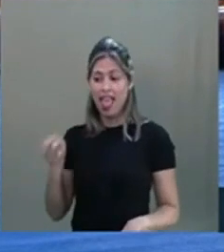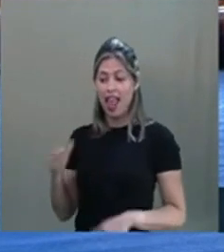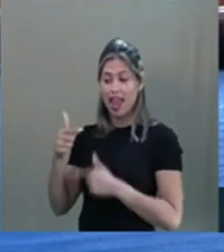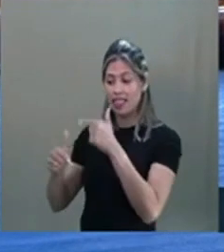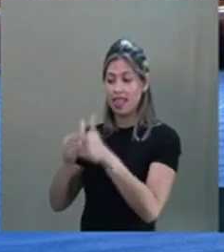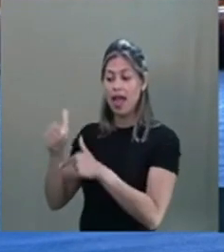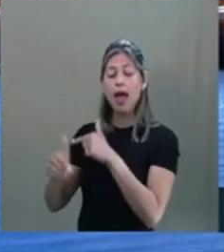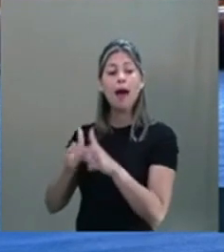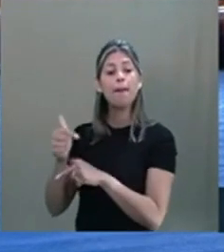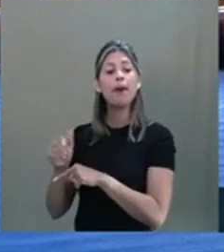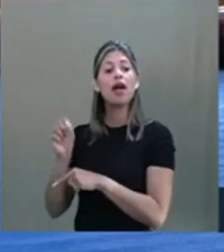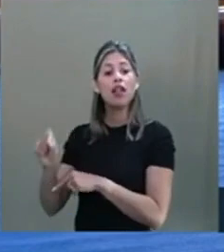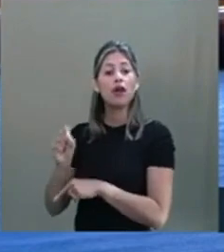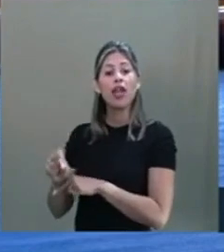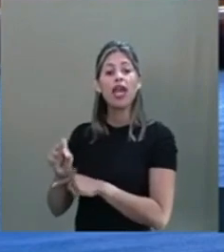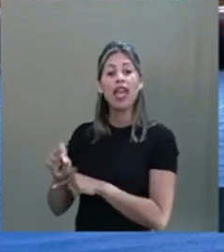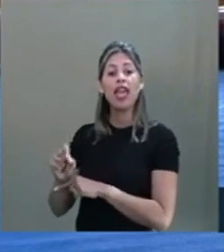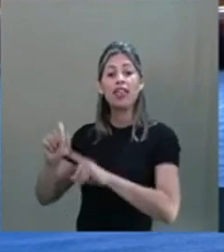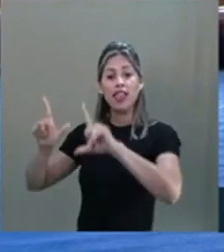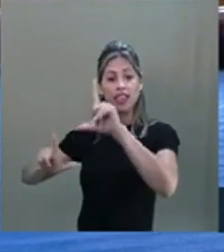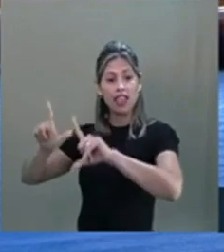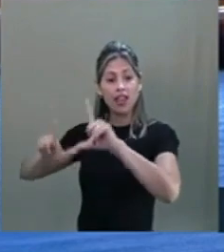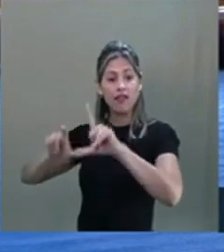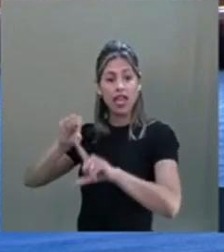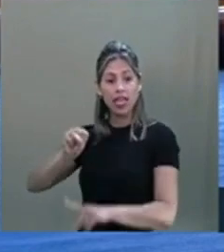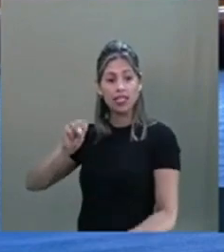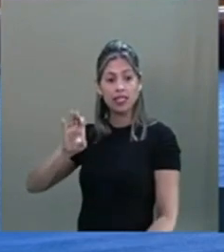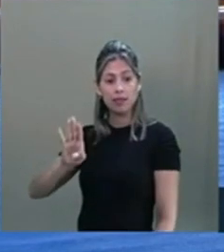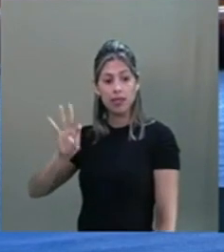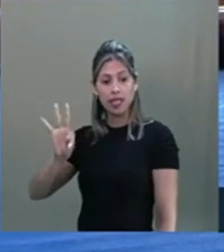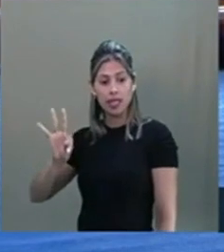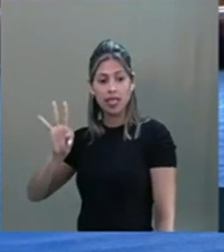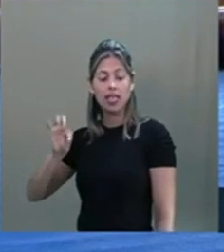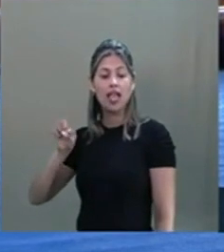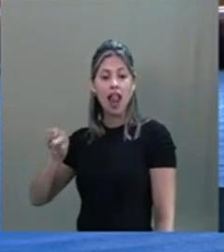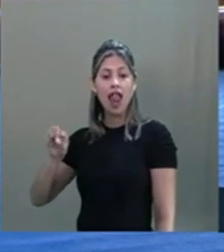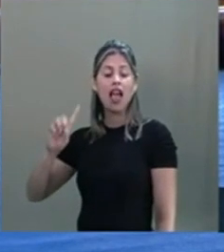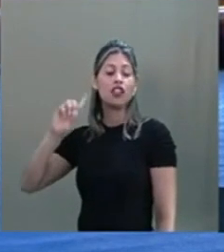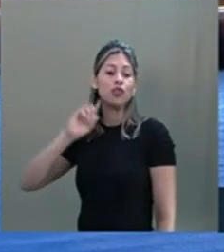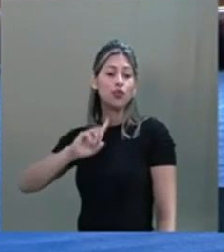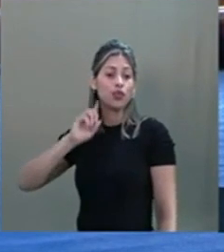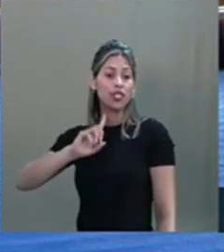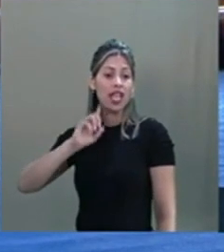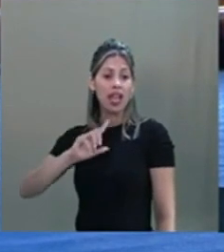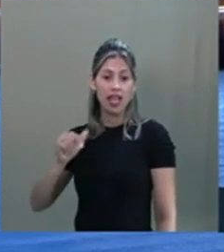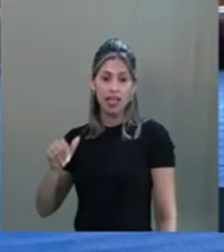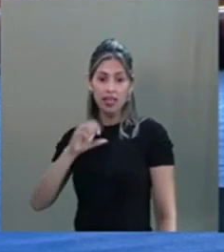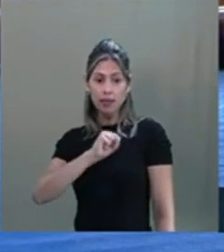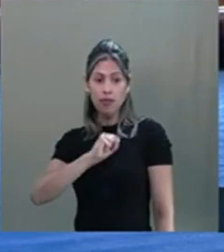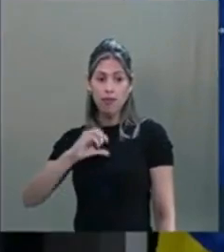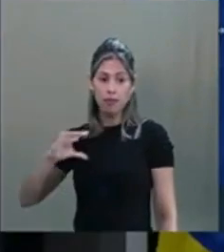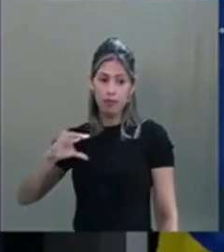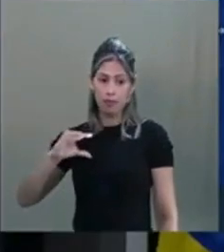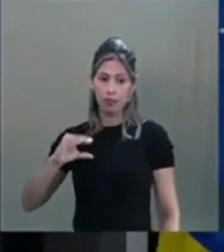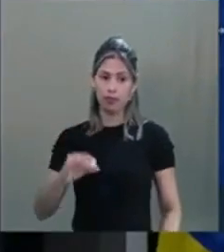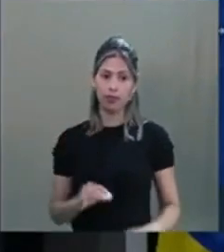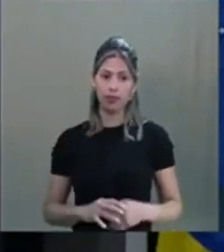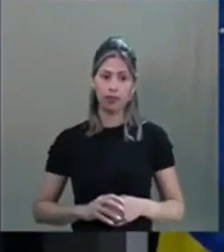Muito obrigado pela sua participação. Você tem 10 minutos para a sua exposição com tolerância de 5. Muito obrigado.